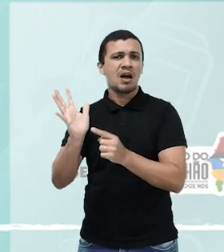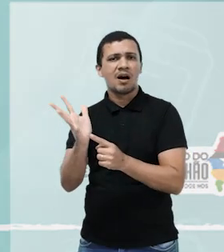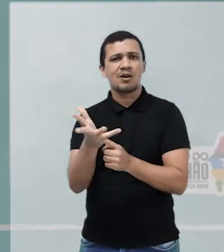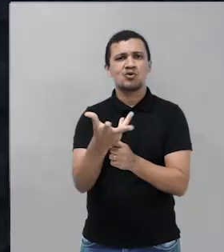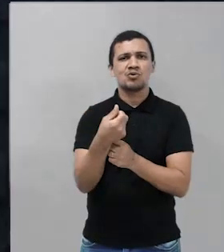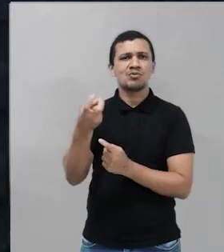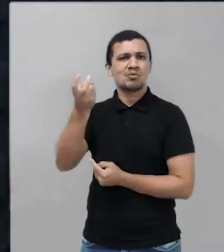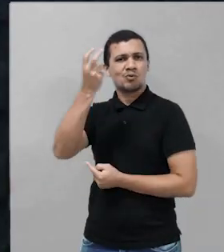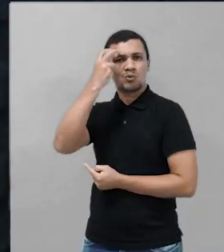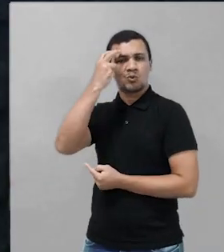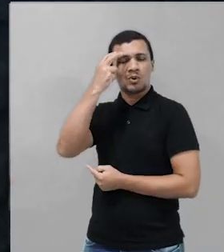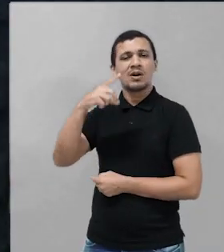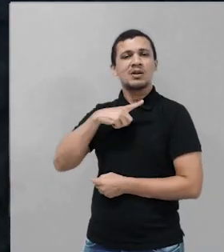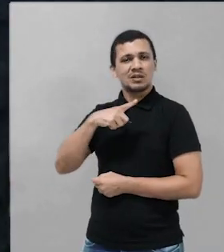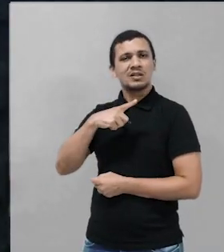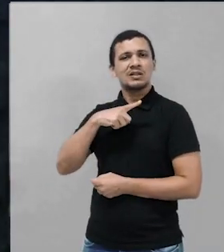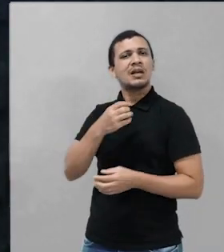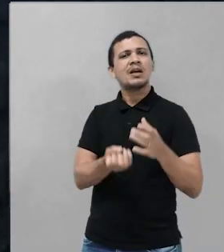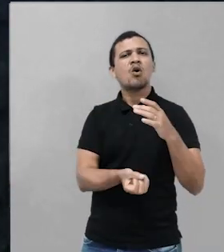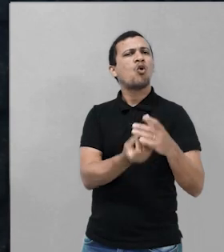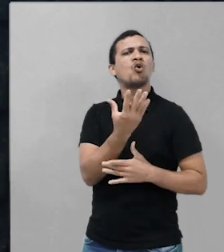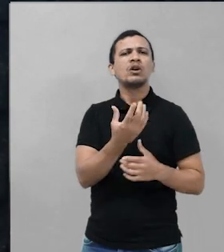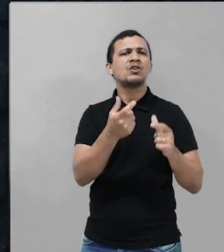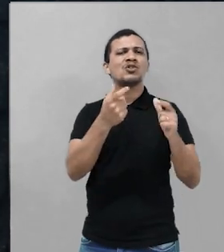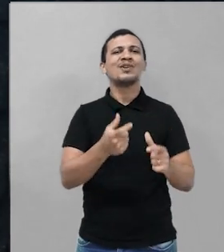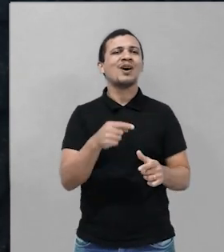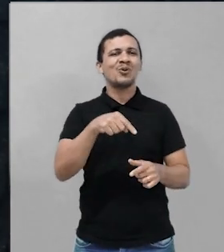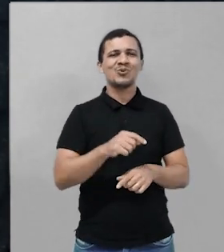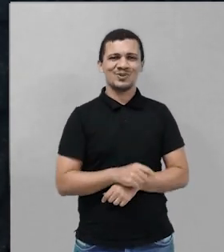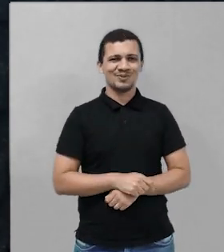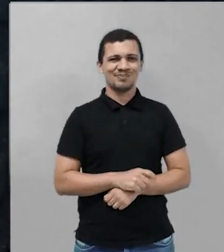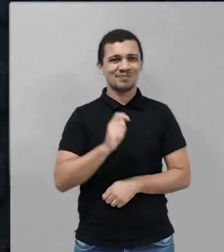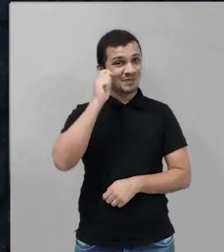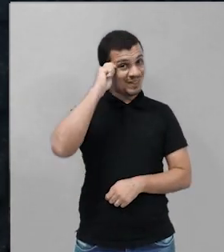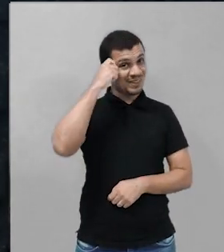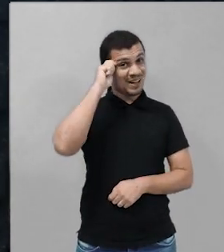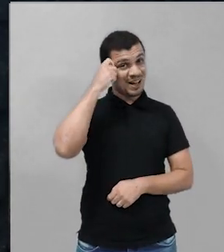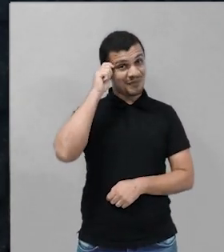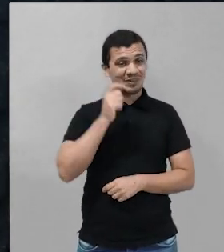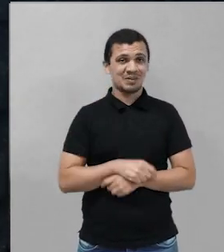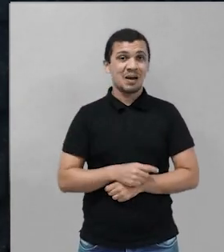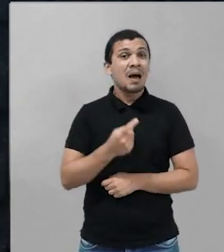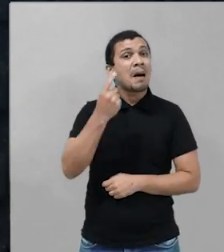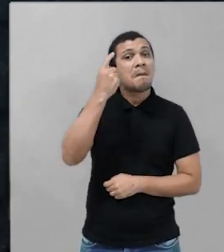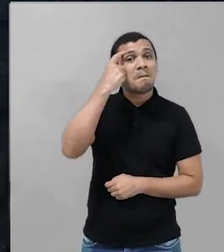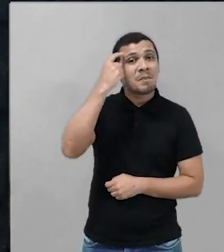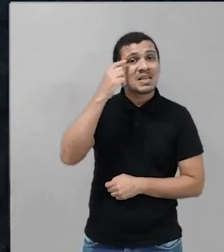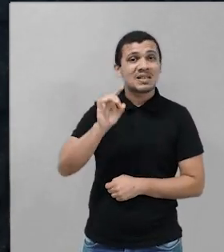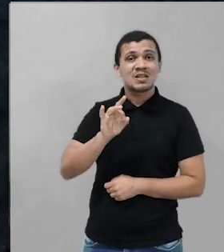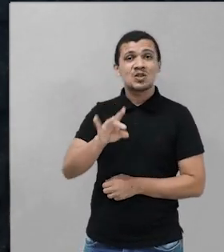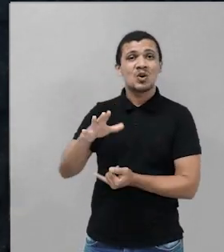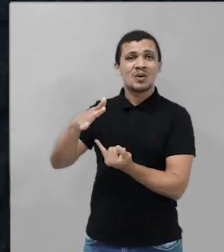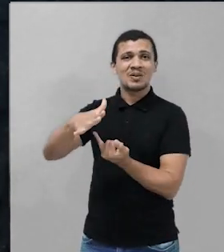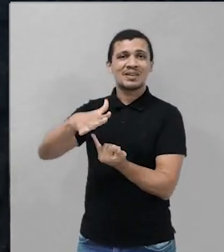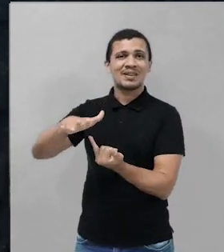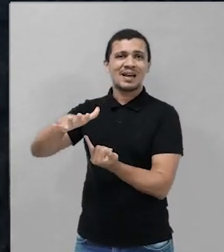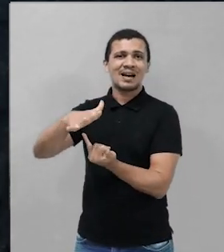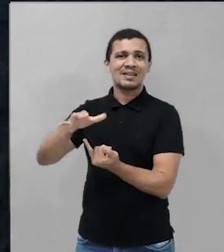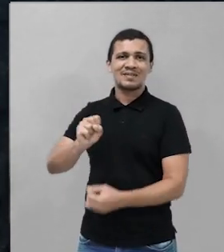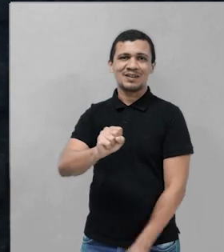que tem descendência africana. Por quê? Porque a gente acha que só existe na ilha, na cidade de São Luís,